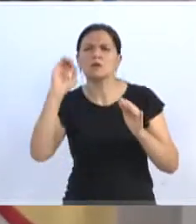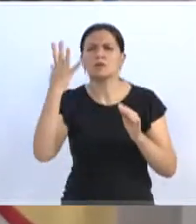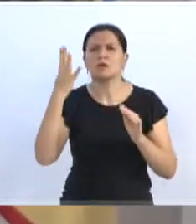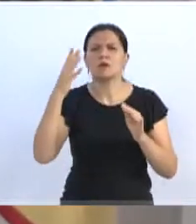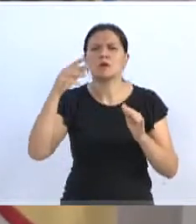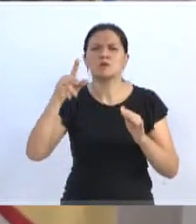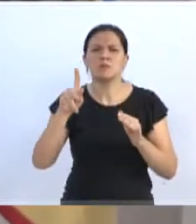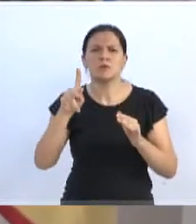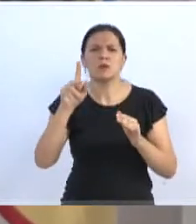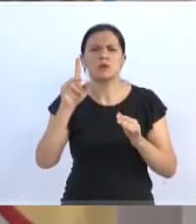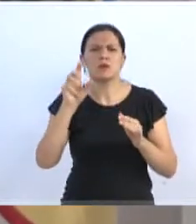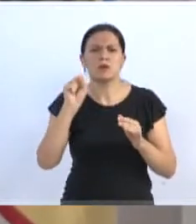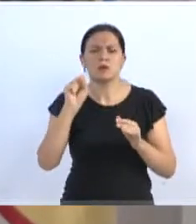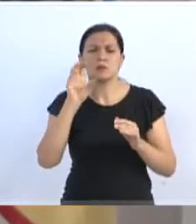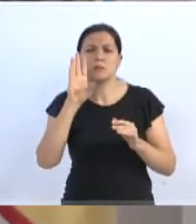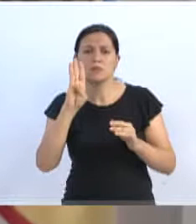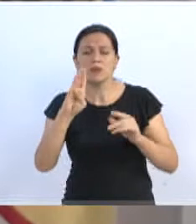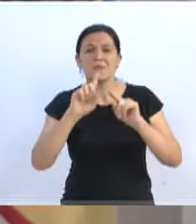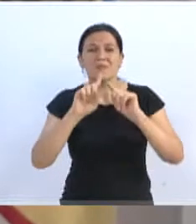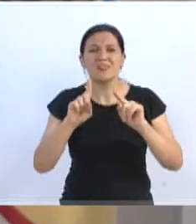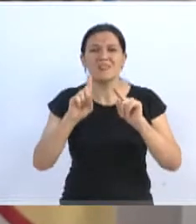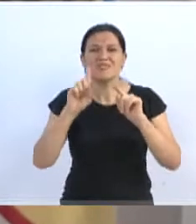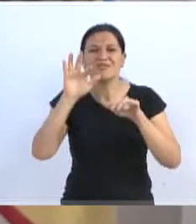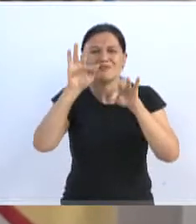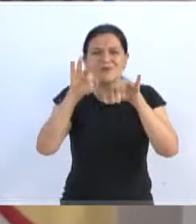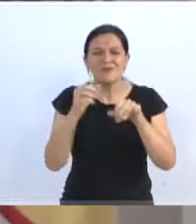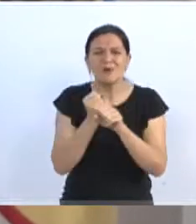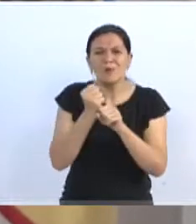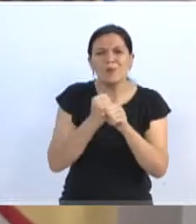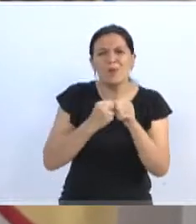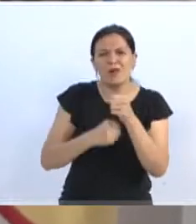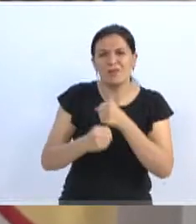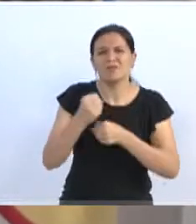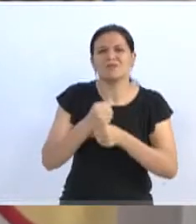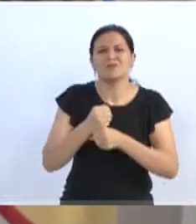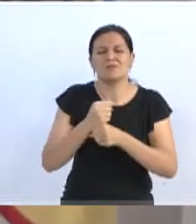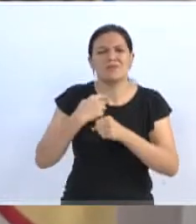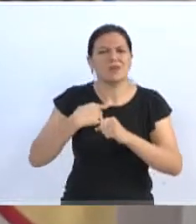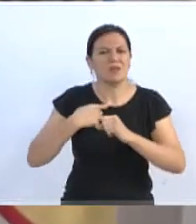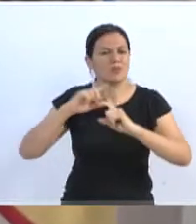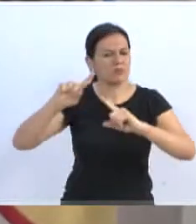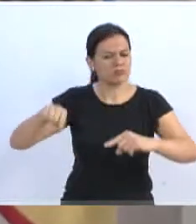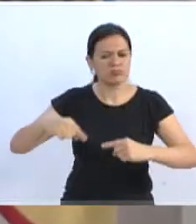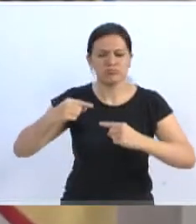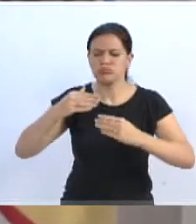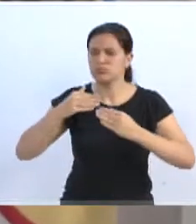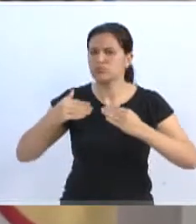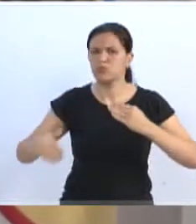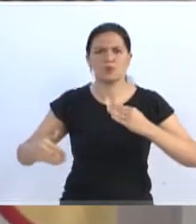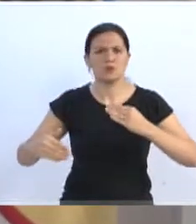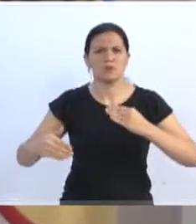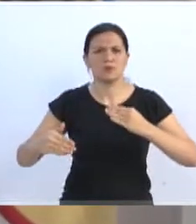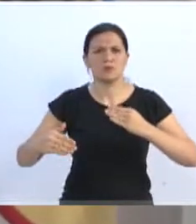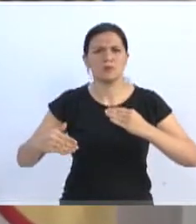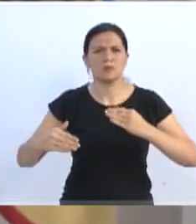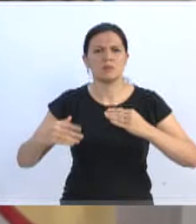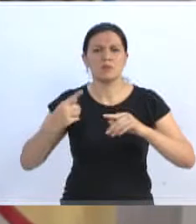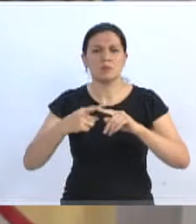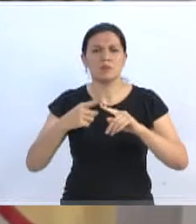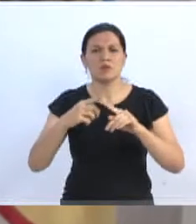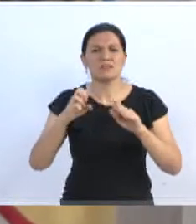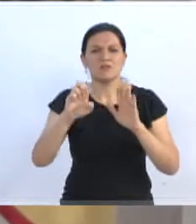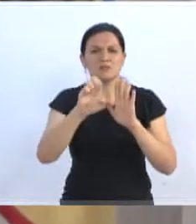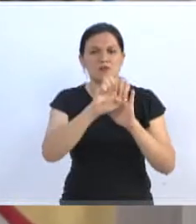dentro do PSB, mas, desde o final do ano, quando fiz, contrariei algumas questões do partido para seguir o estatuto do próprio